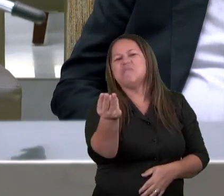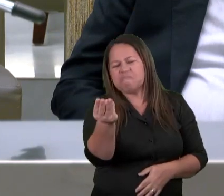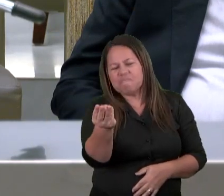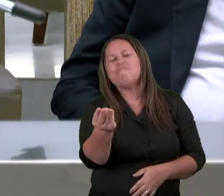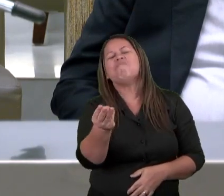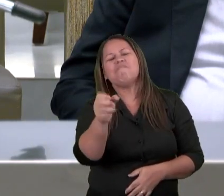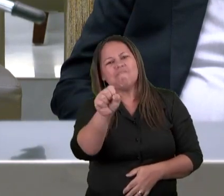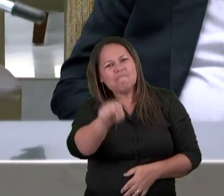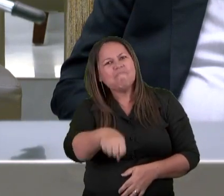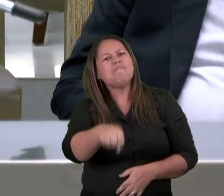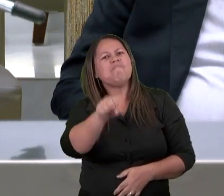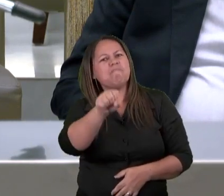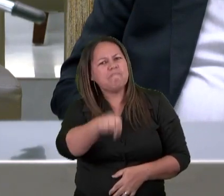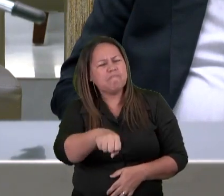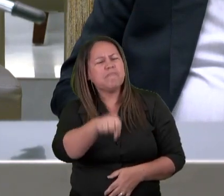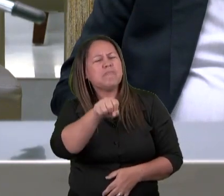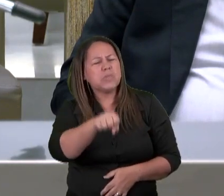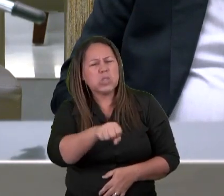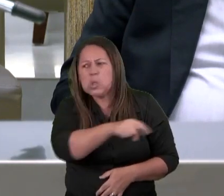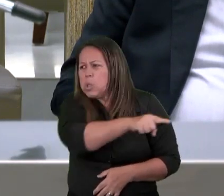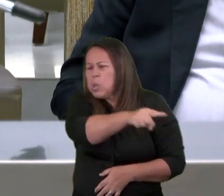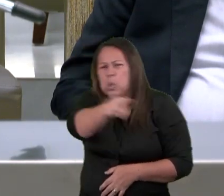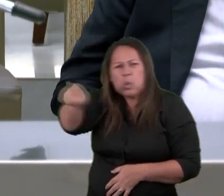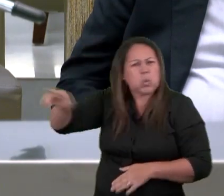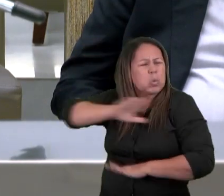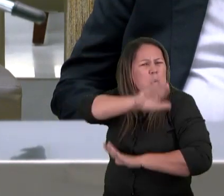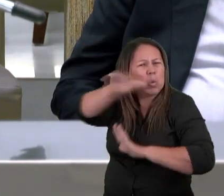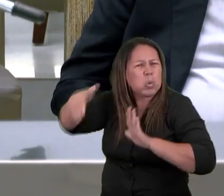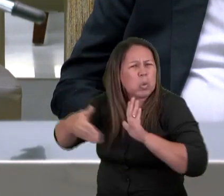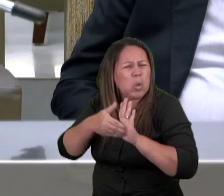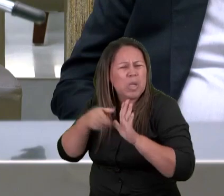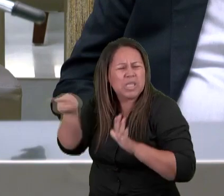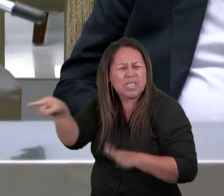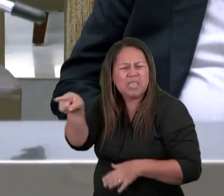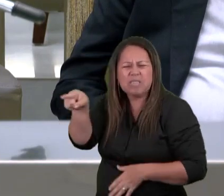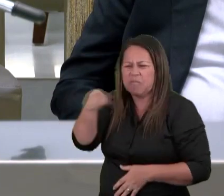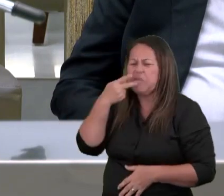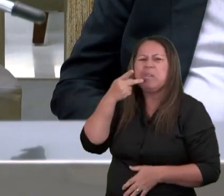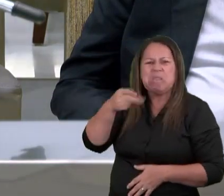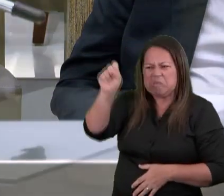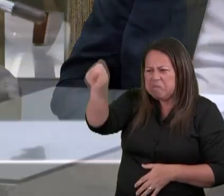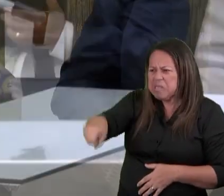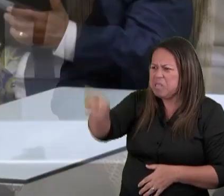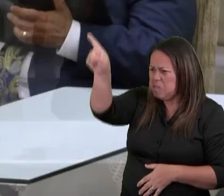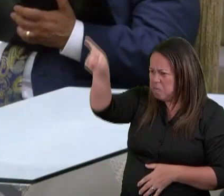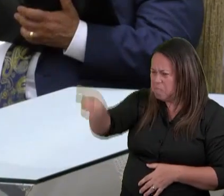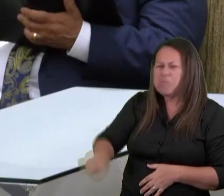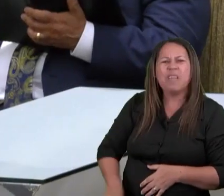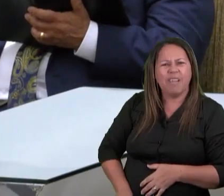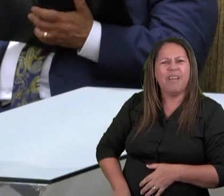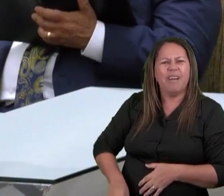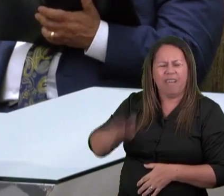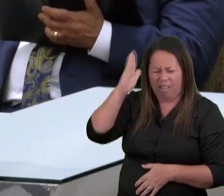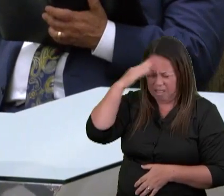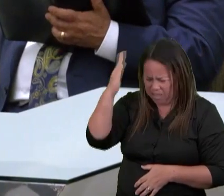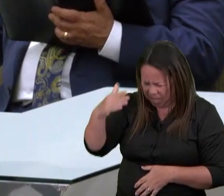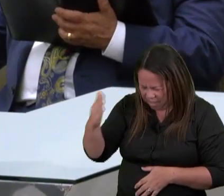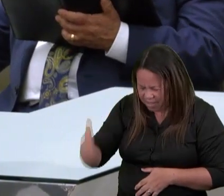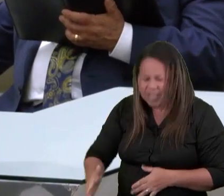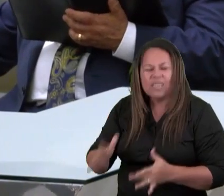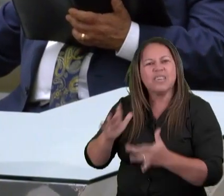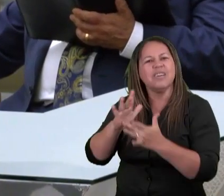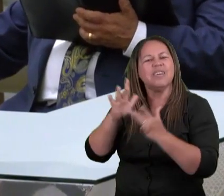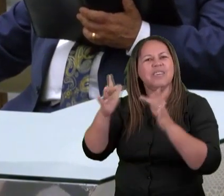milhares Que com grande voz diziam Digno é o cordeiro que foi